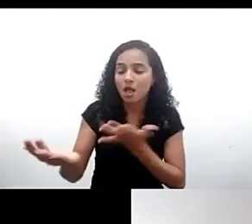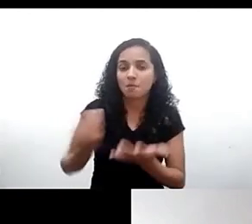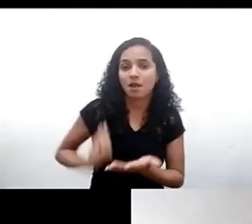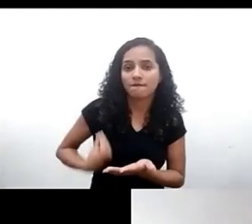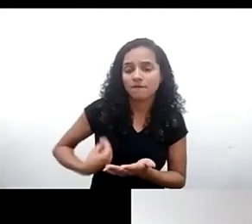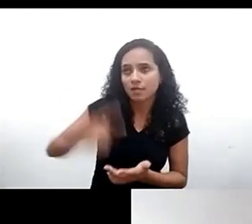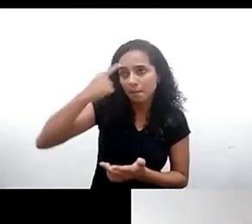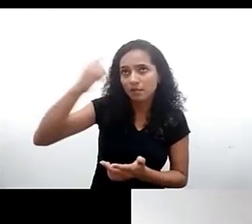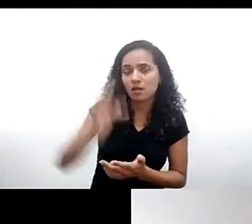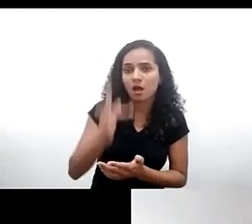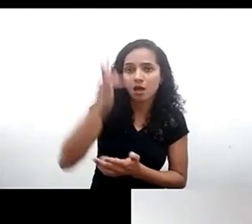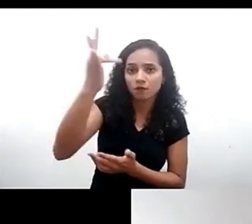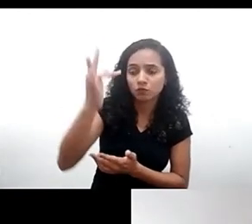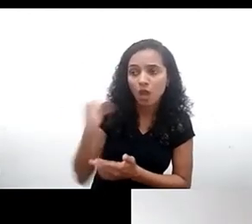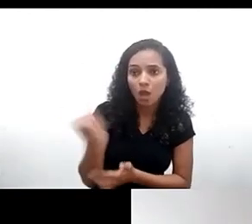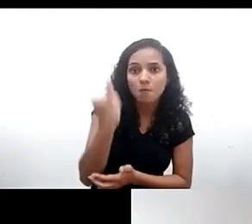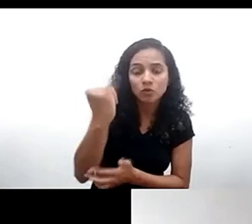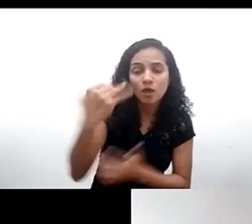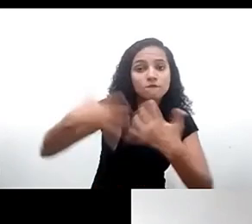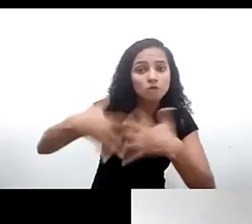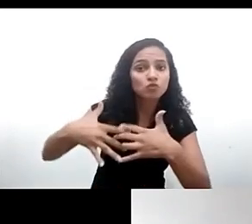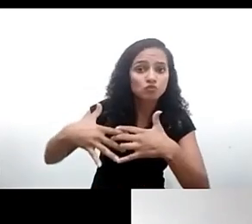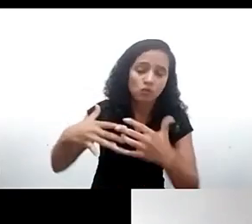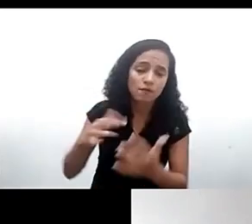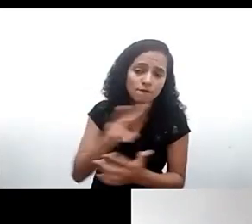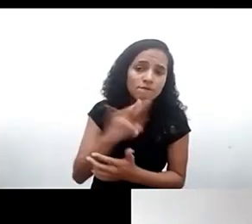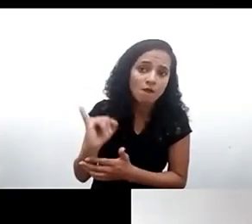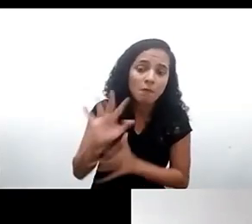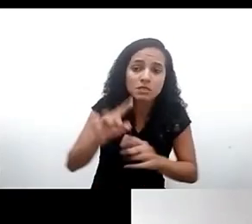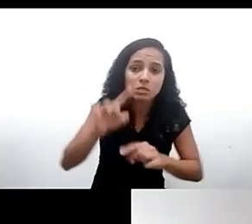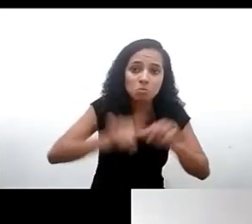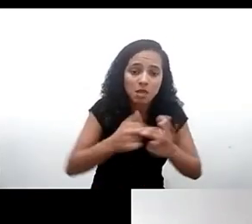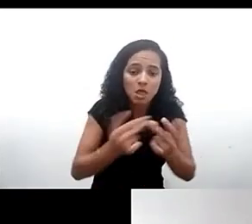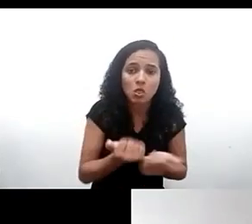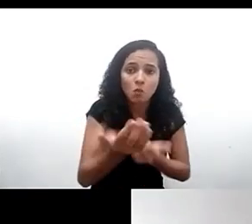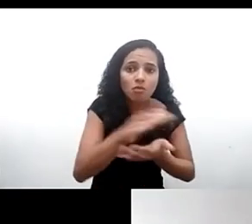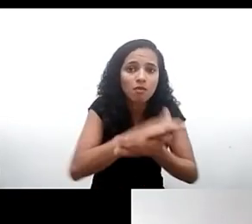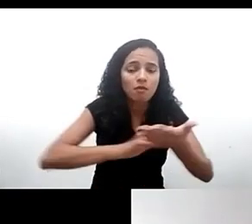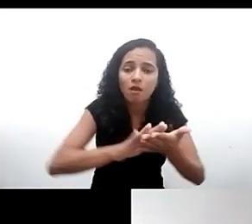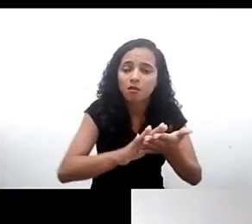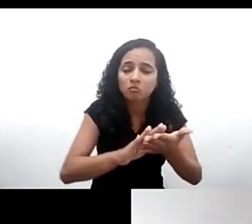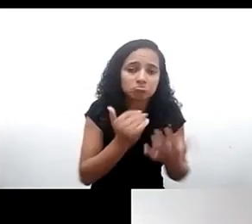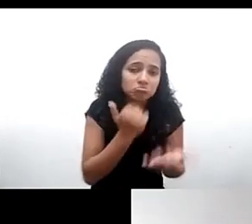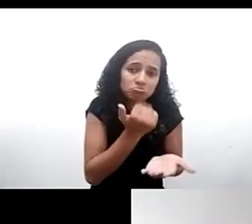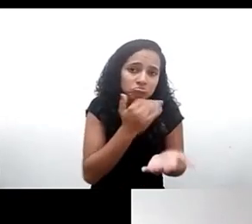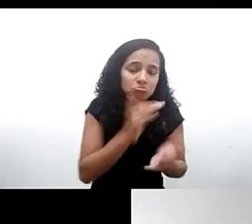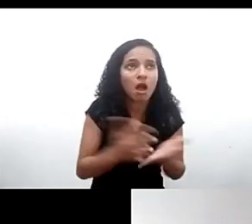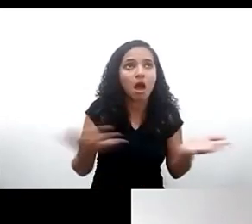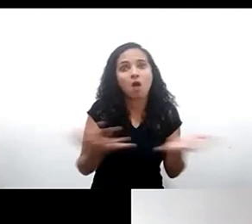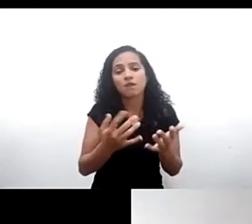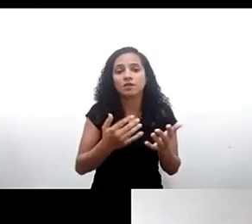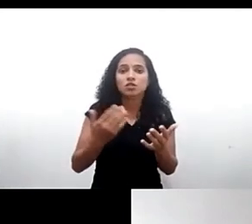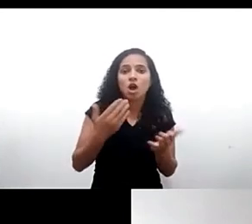seu futuro e isso é o que acontece muito aqui que fica no discurso mas depois na realidade não vemos